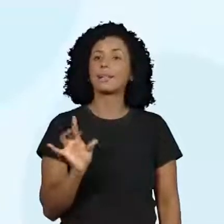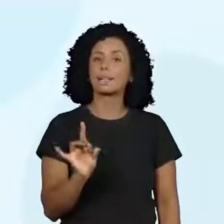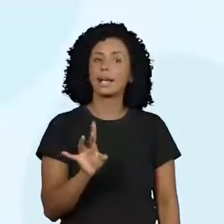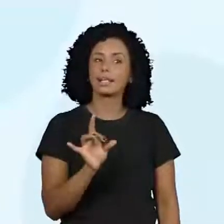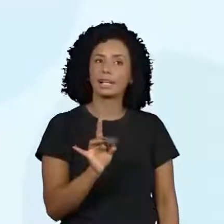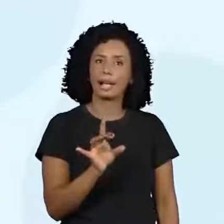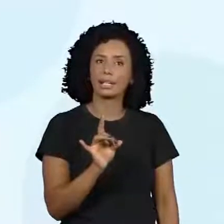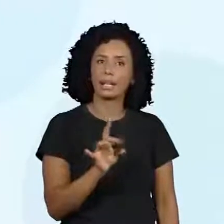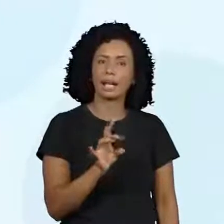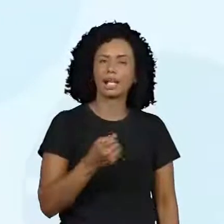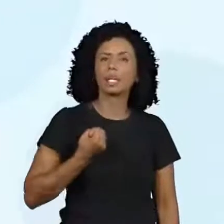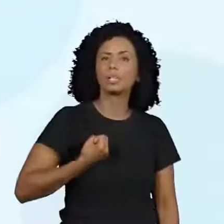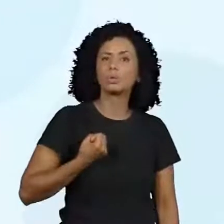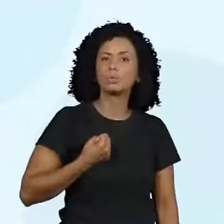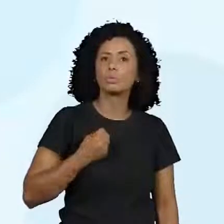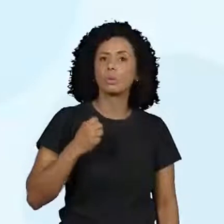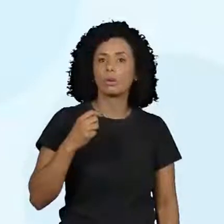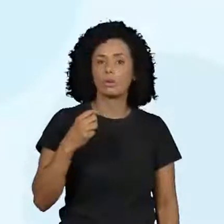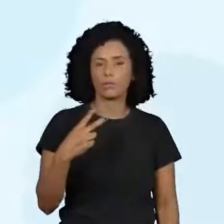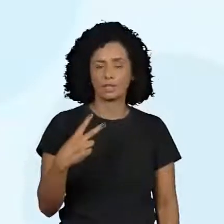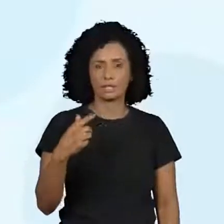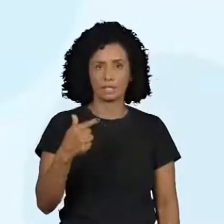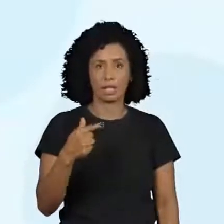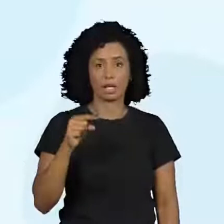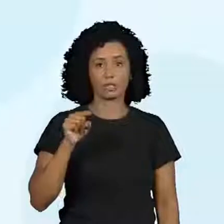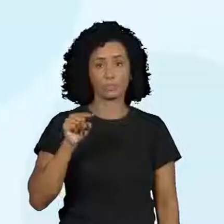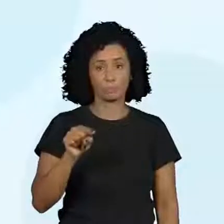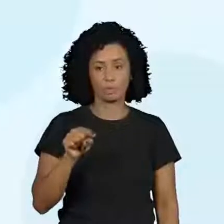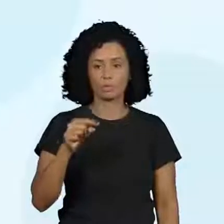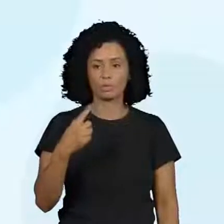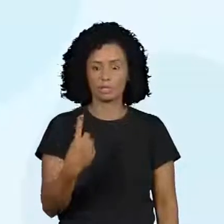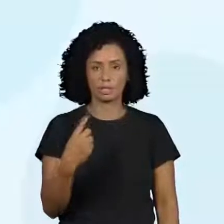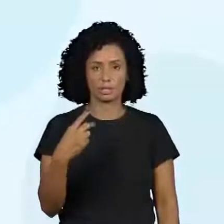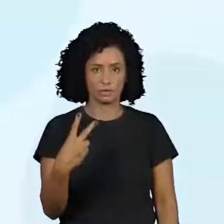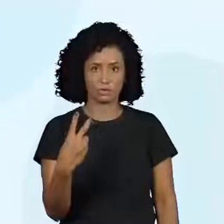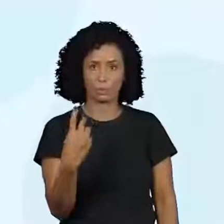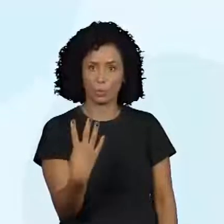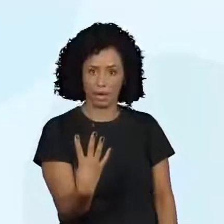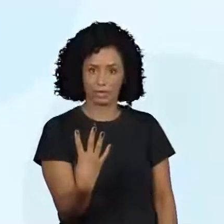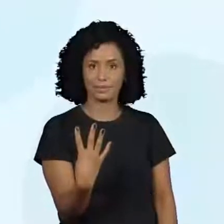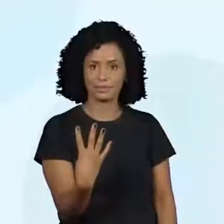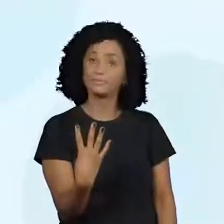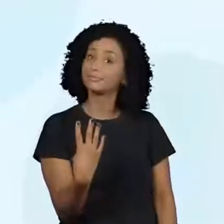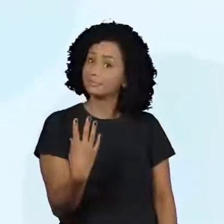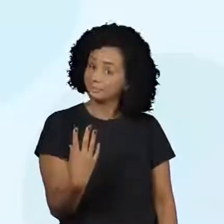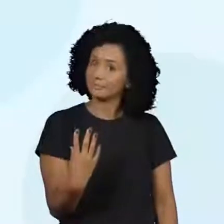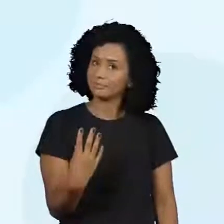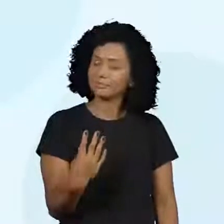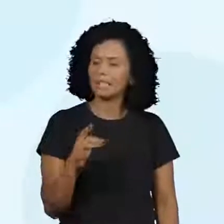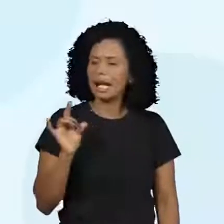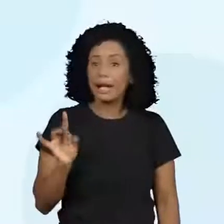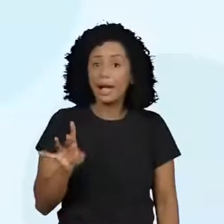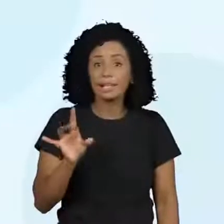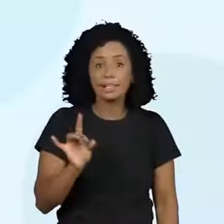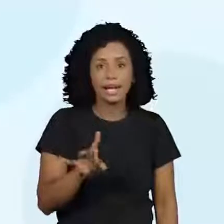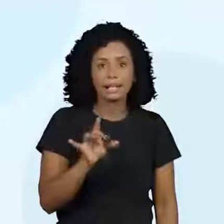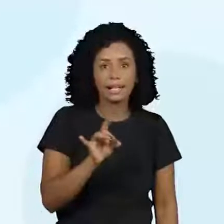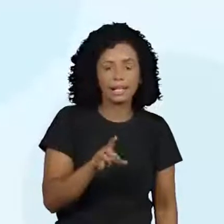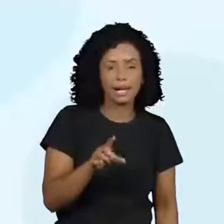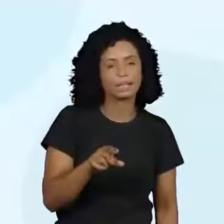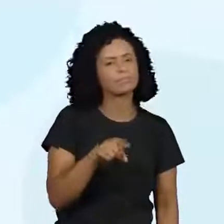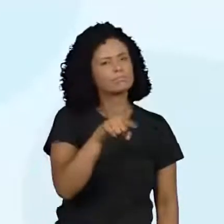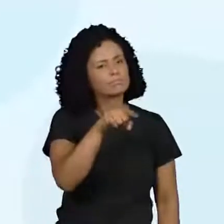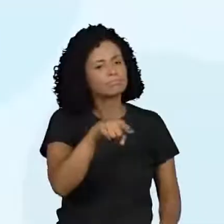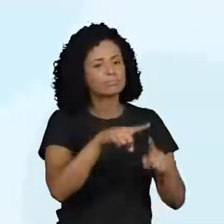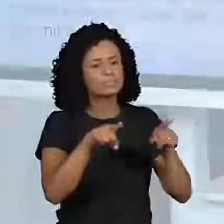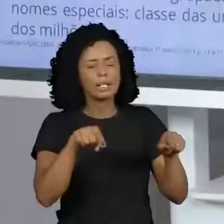ou vinte mil. E assim eu coloco os numerais, qualquer um que a sua professora aí na sua classe